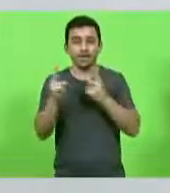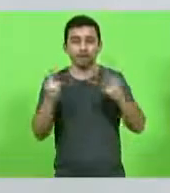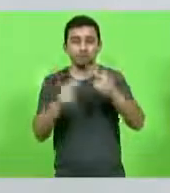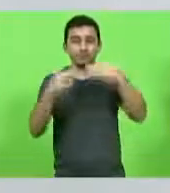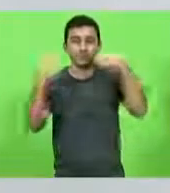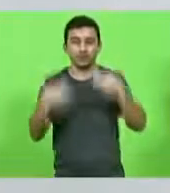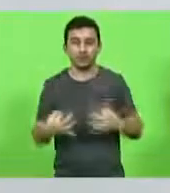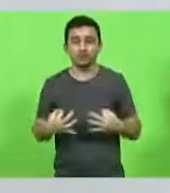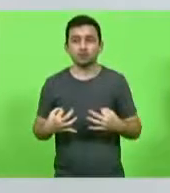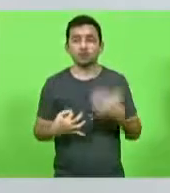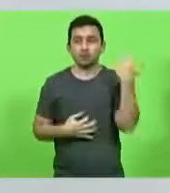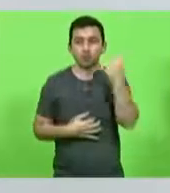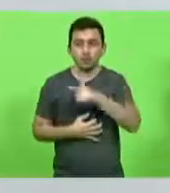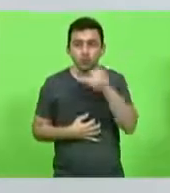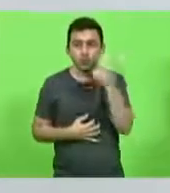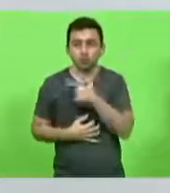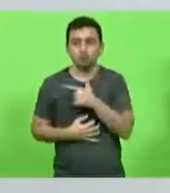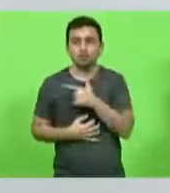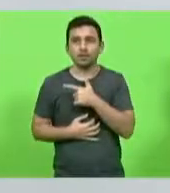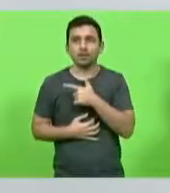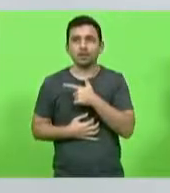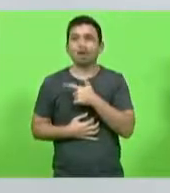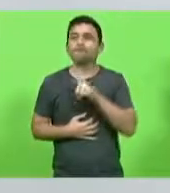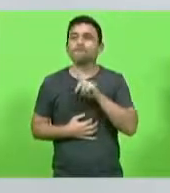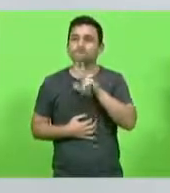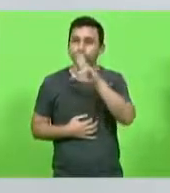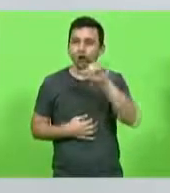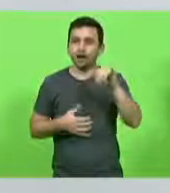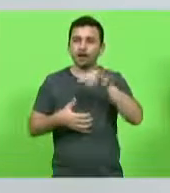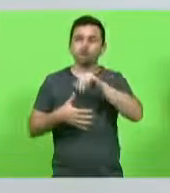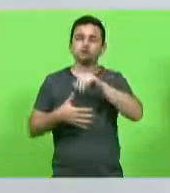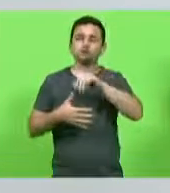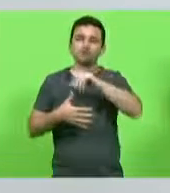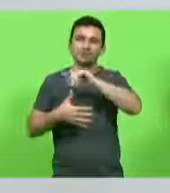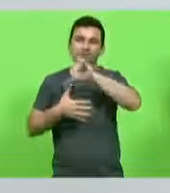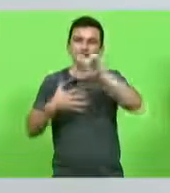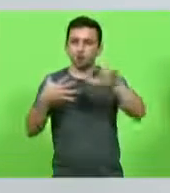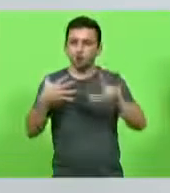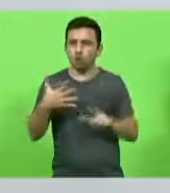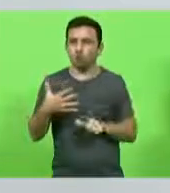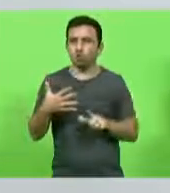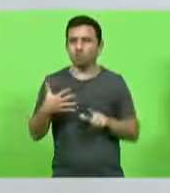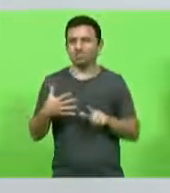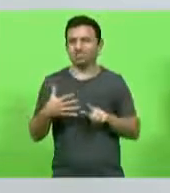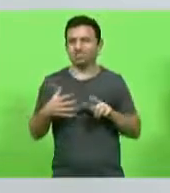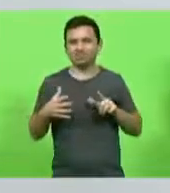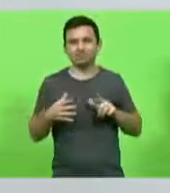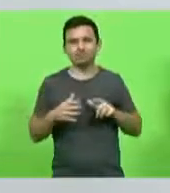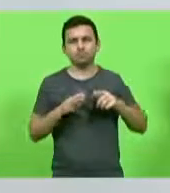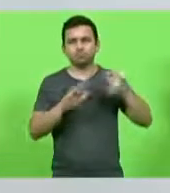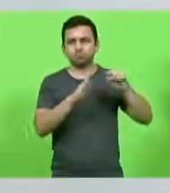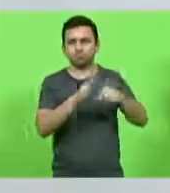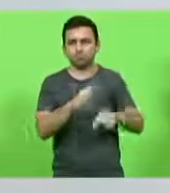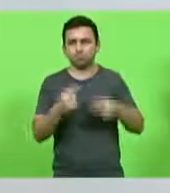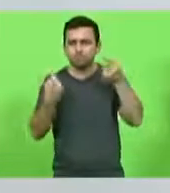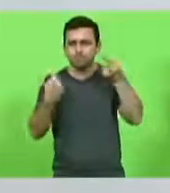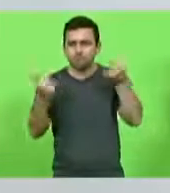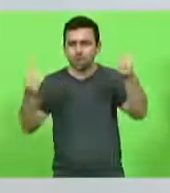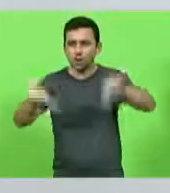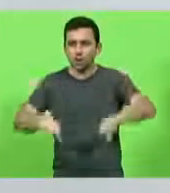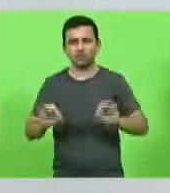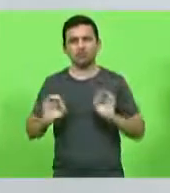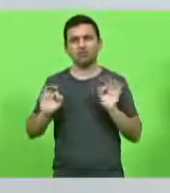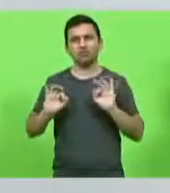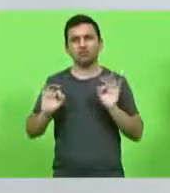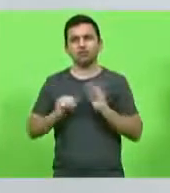tempo e as circunstâncias certas, vão descer para o litoral, para a costa, não é predatória, com dados científicos, que são embasados,